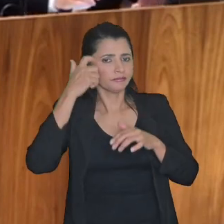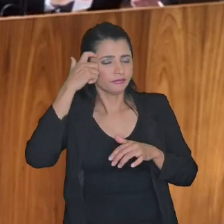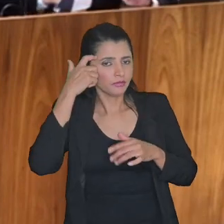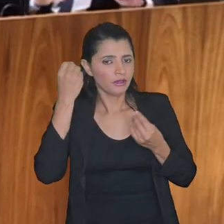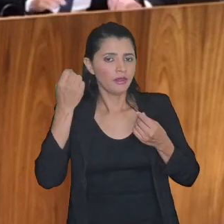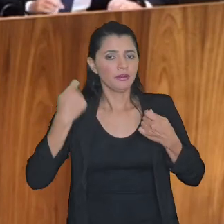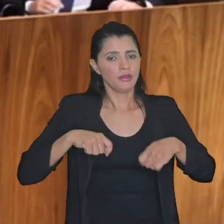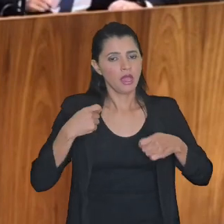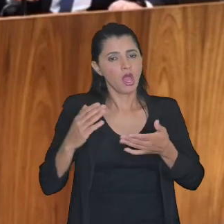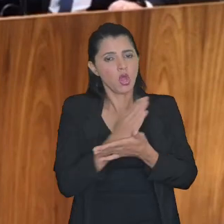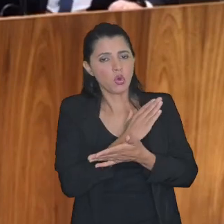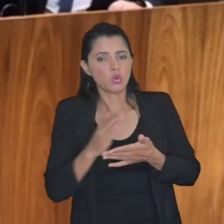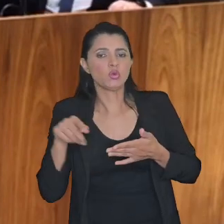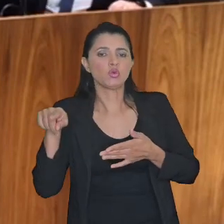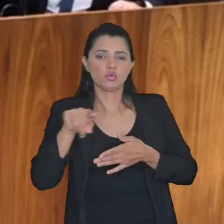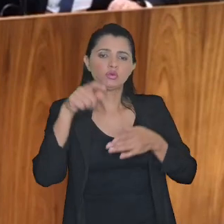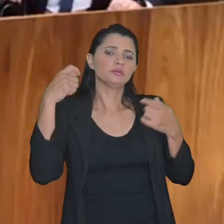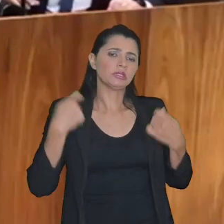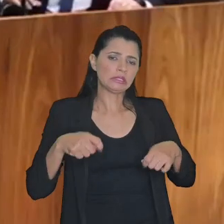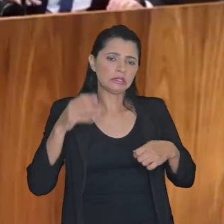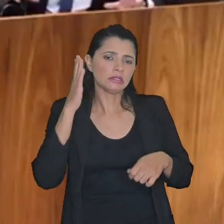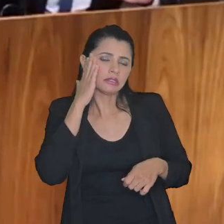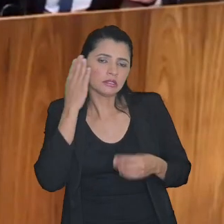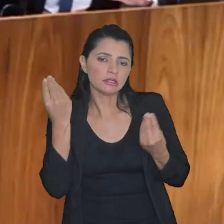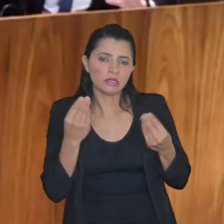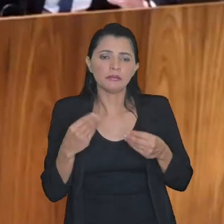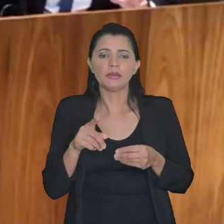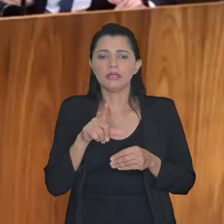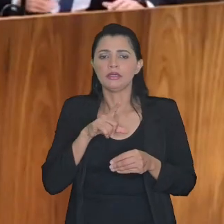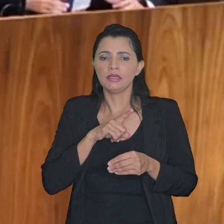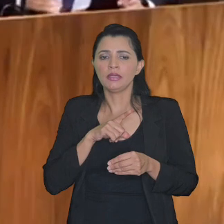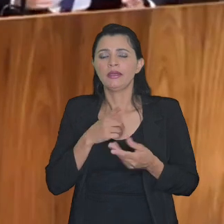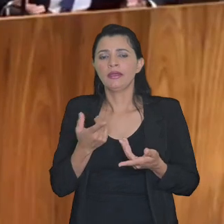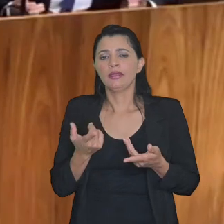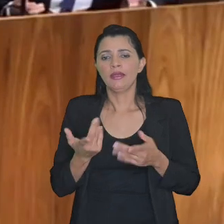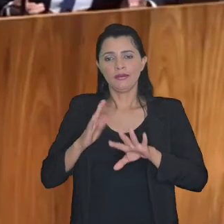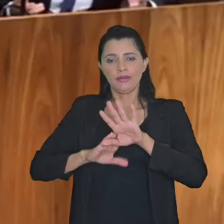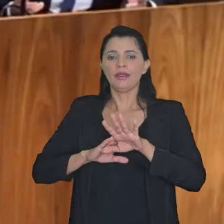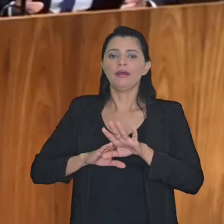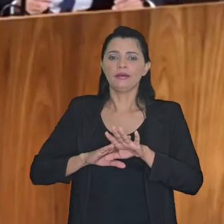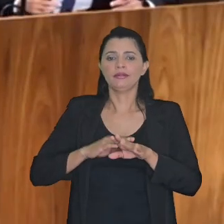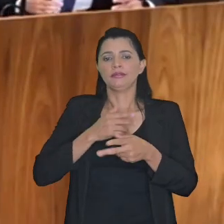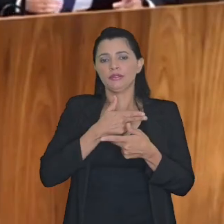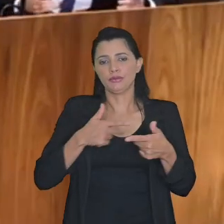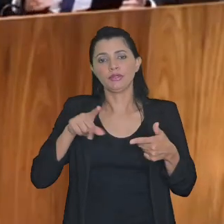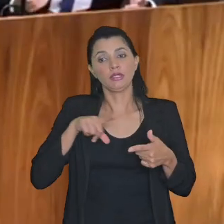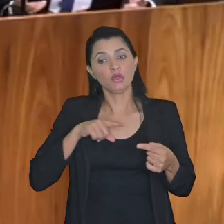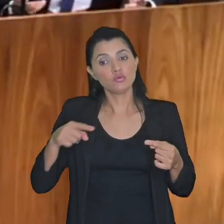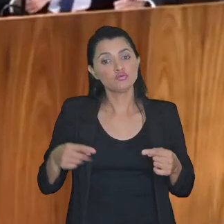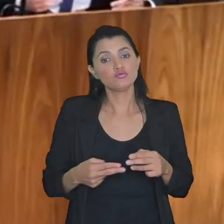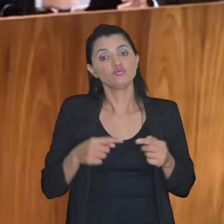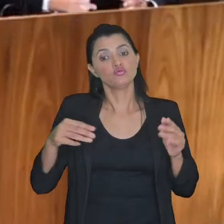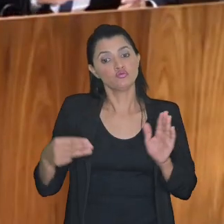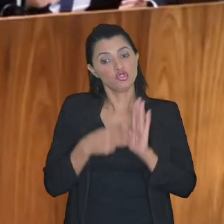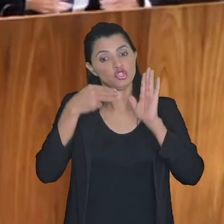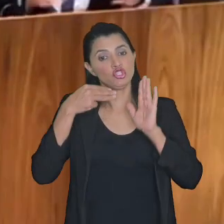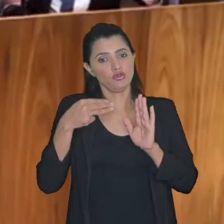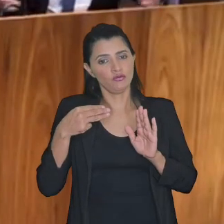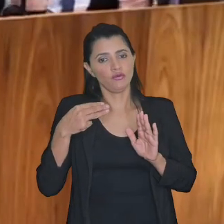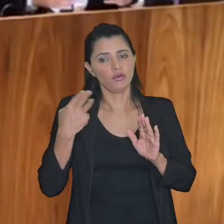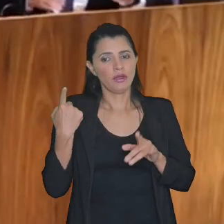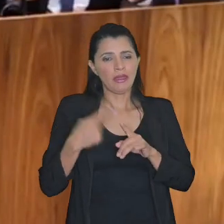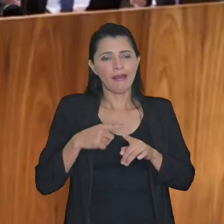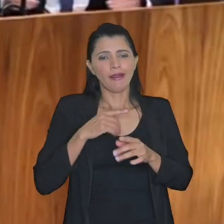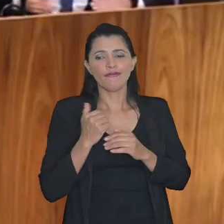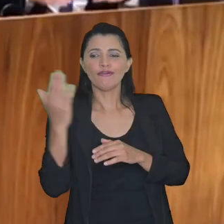desnecessidade de alguns casos de saber se esses bastidores da cozinha as coisas tem alguma razão de ser mas quem está de fora não fala